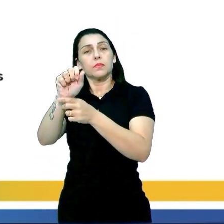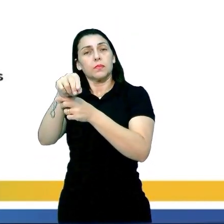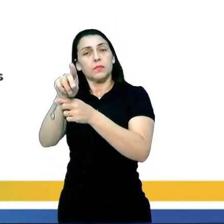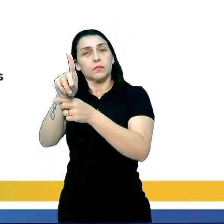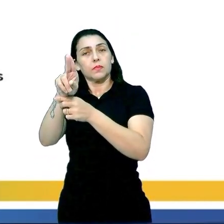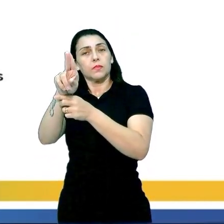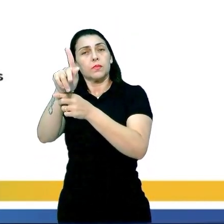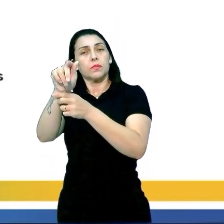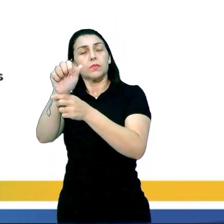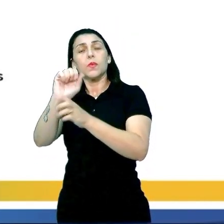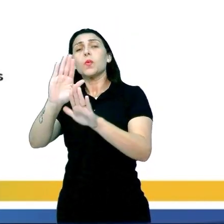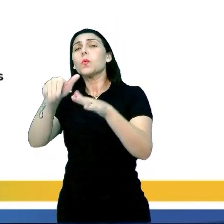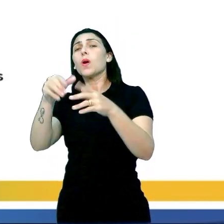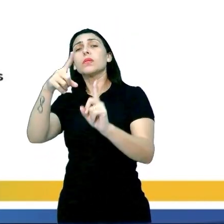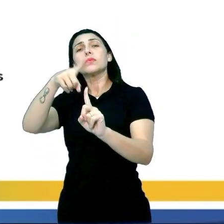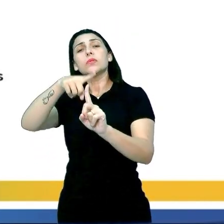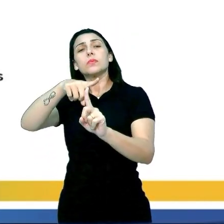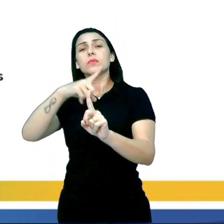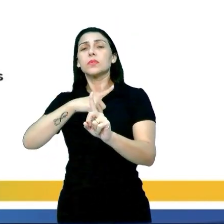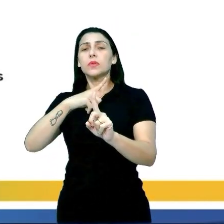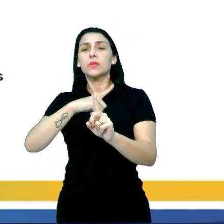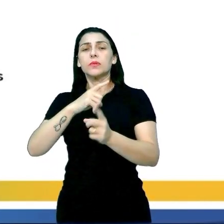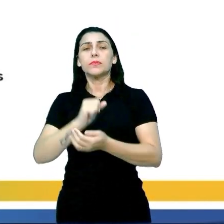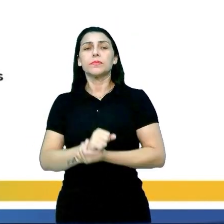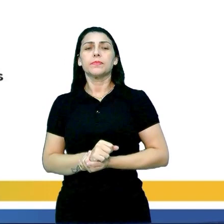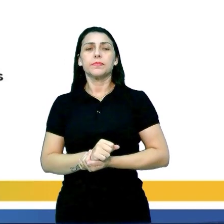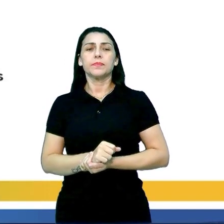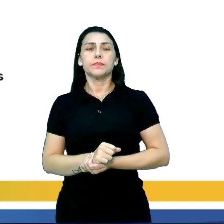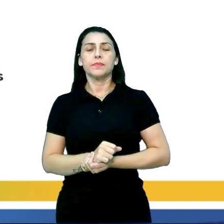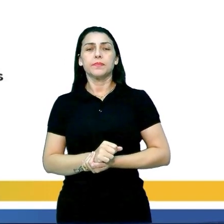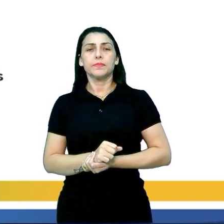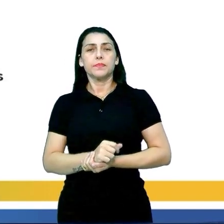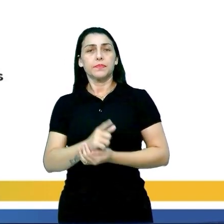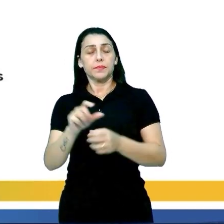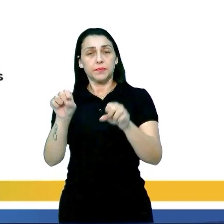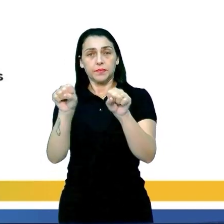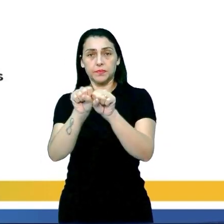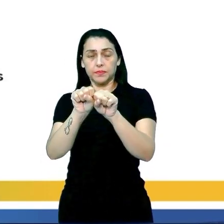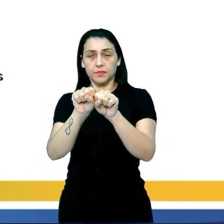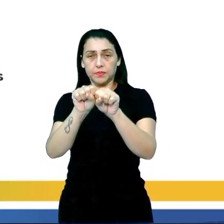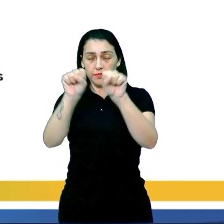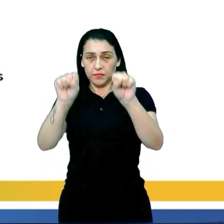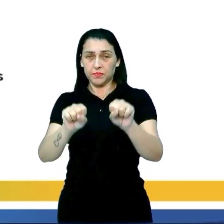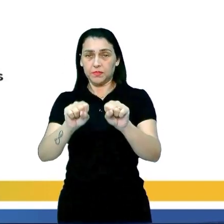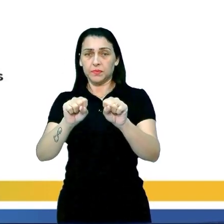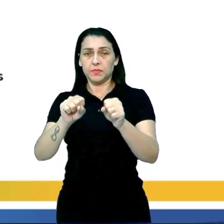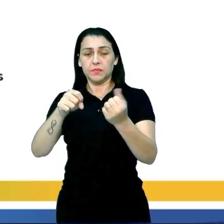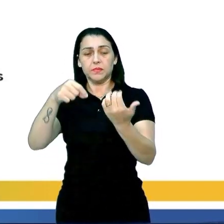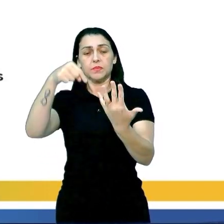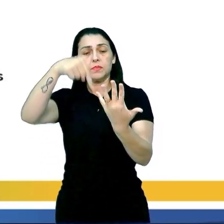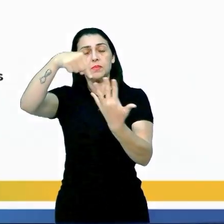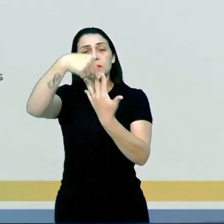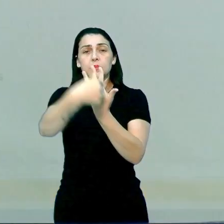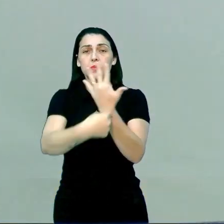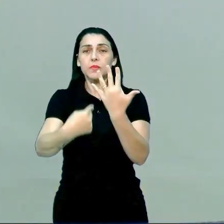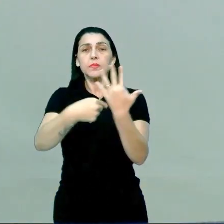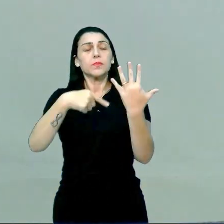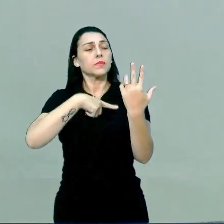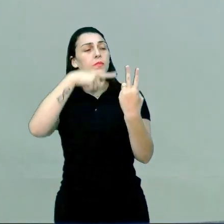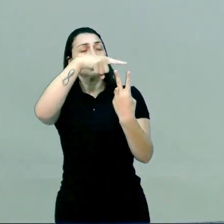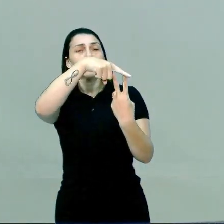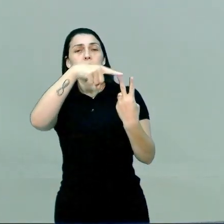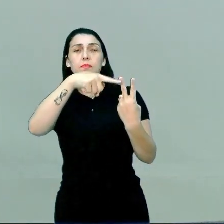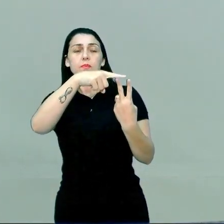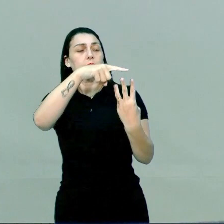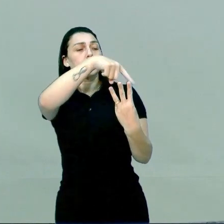E que tipo de glândulas existe? É... No sistema endócrino, pessoal, temos dois...